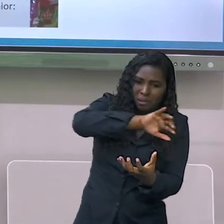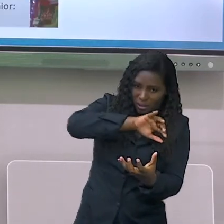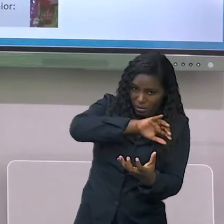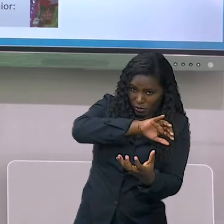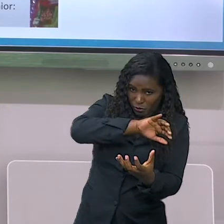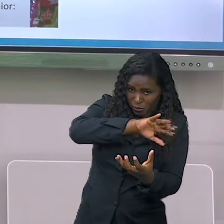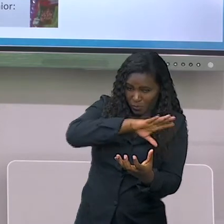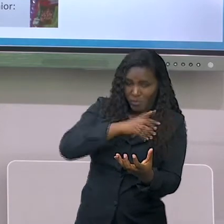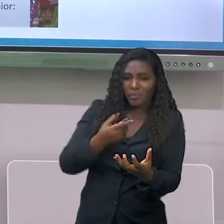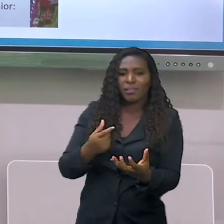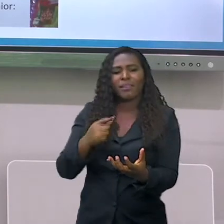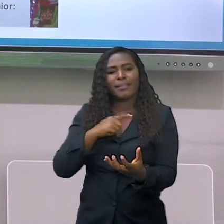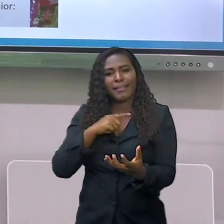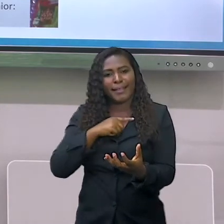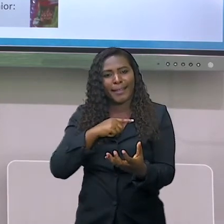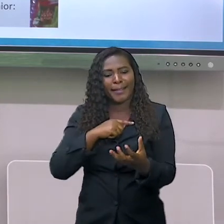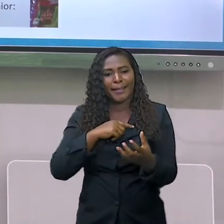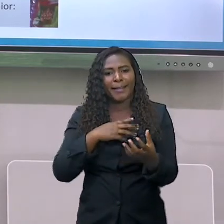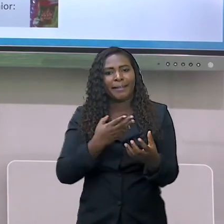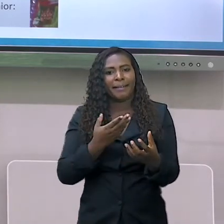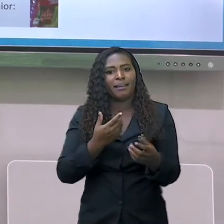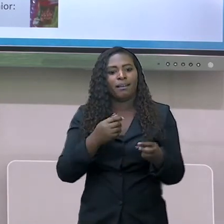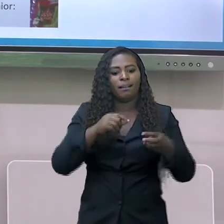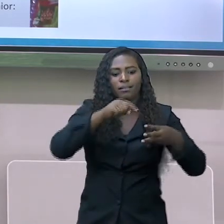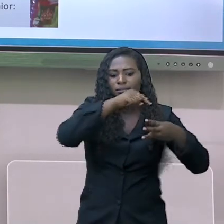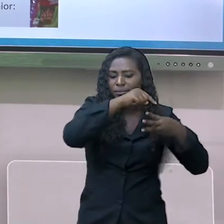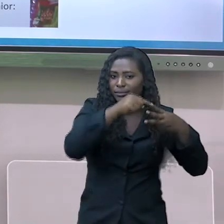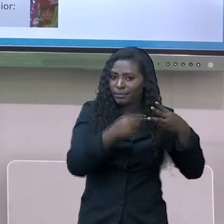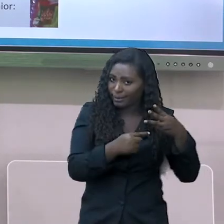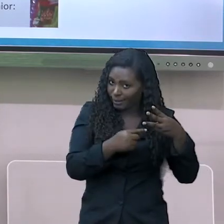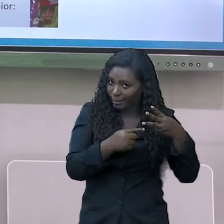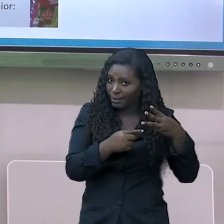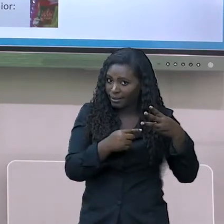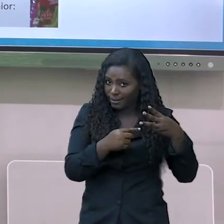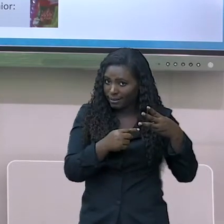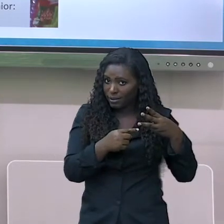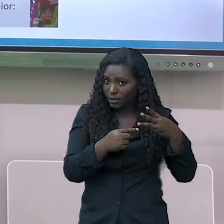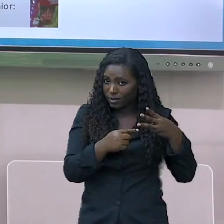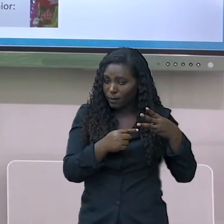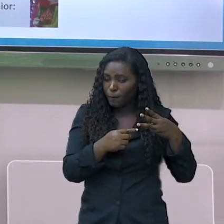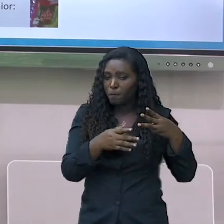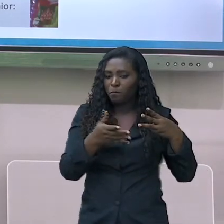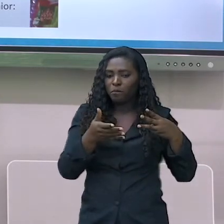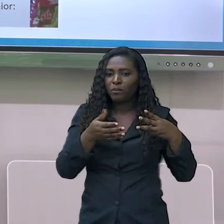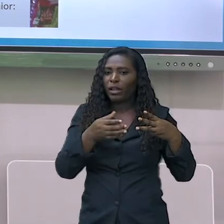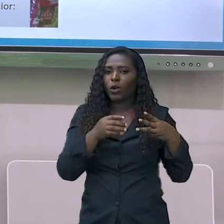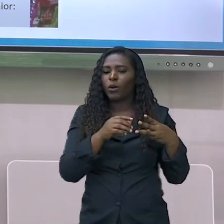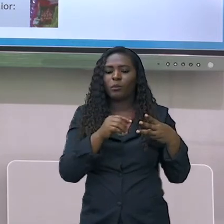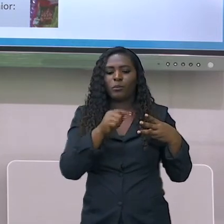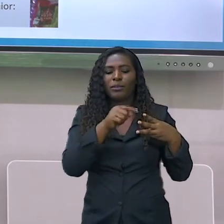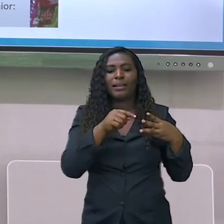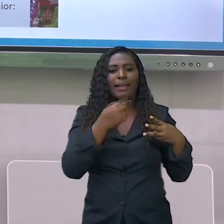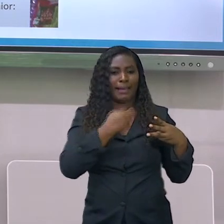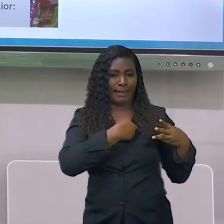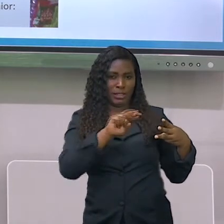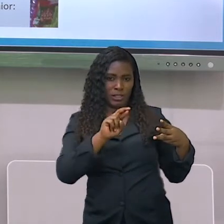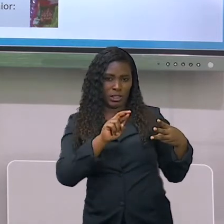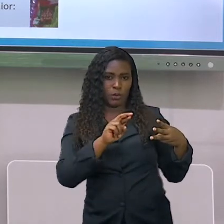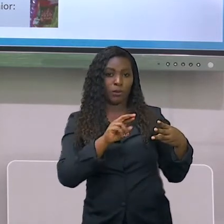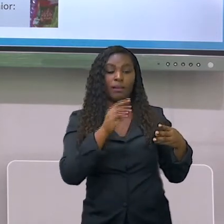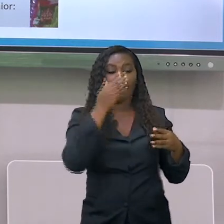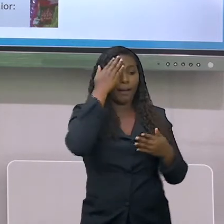o hinduísmo, as pessoas que seguem a essa religião, os hindus, eles